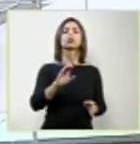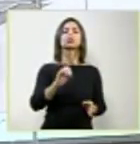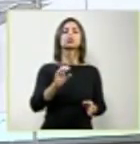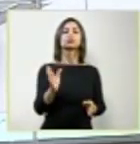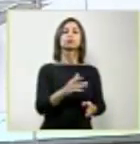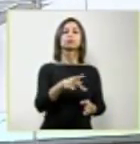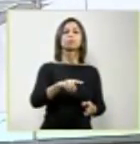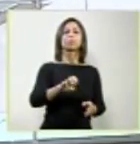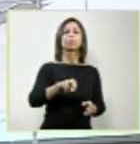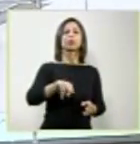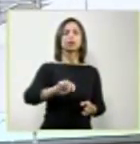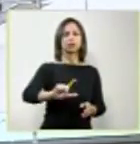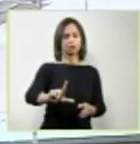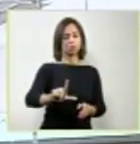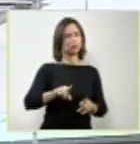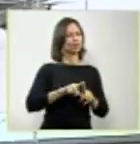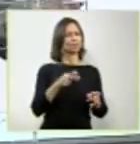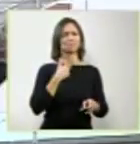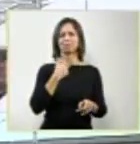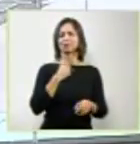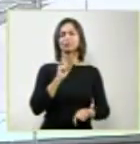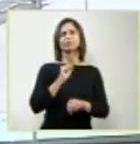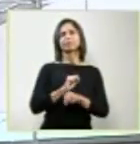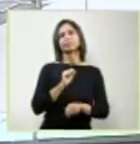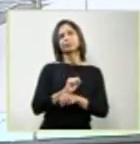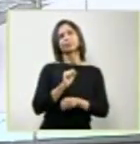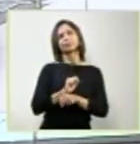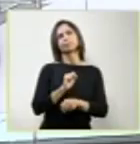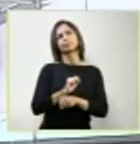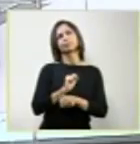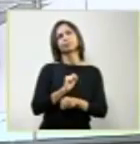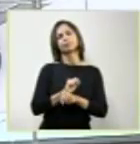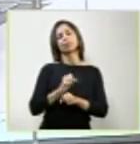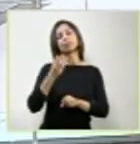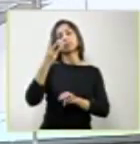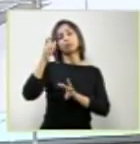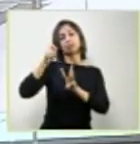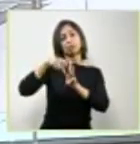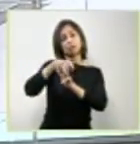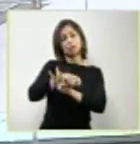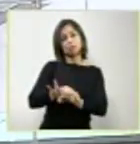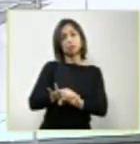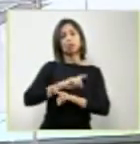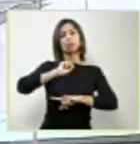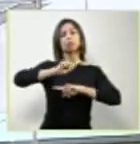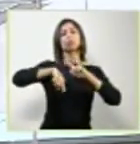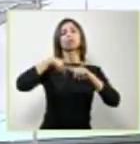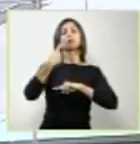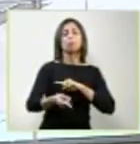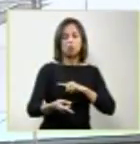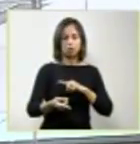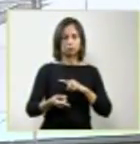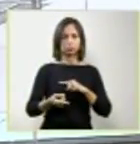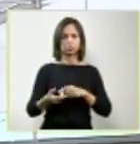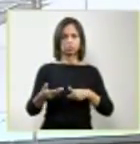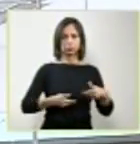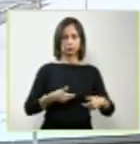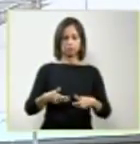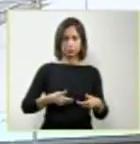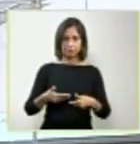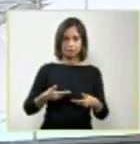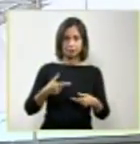até o terceiro trimestre, esperar que a toxemia se manifeste e tratar a complicação,